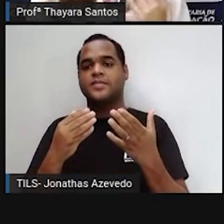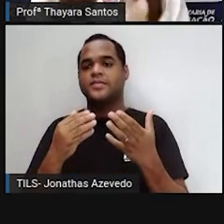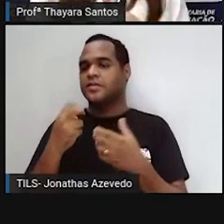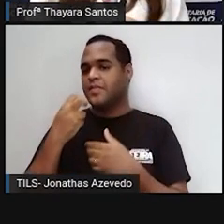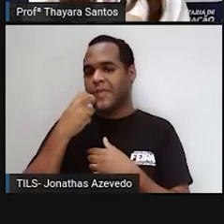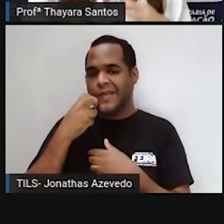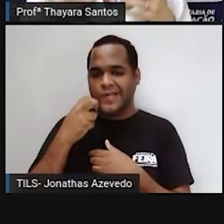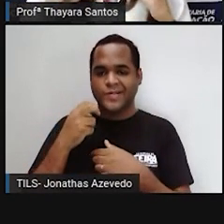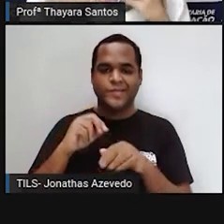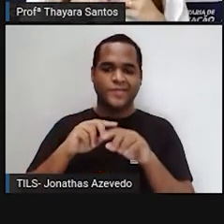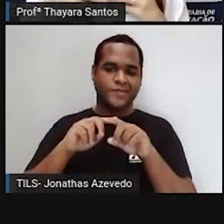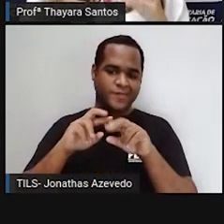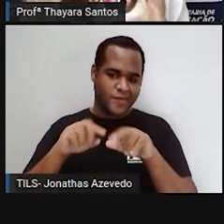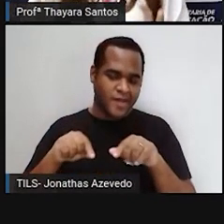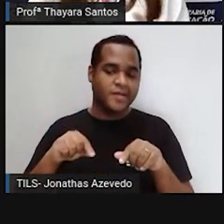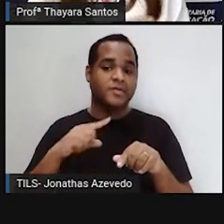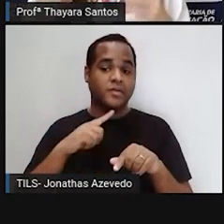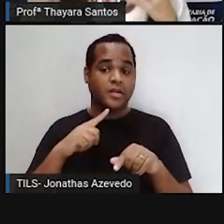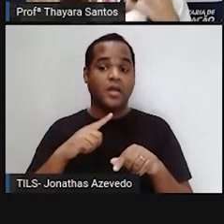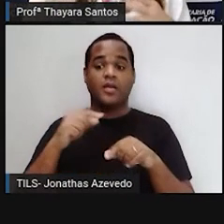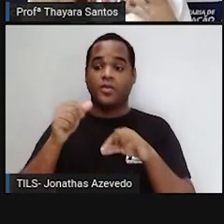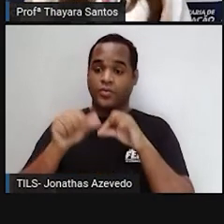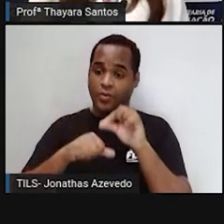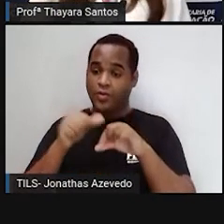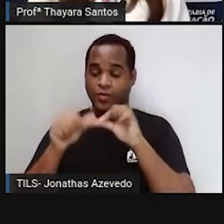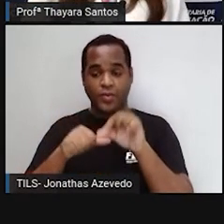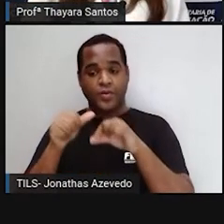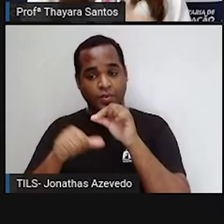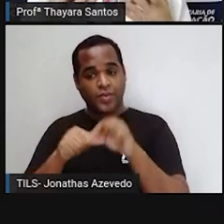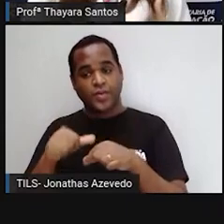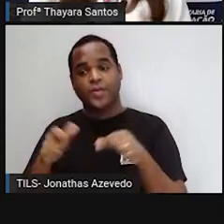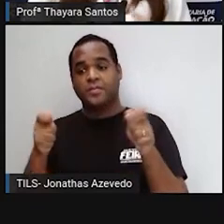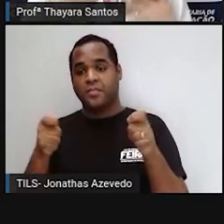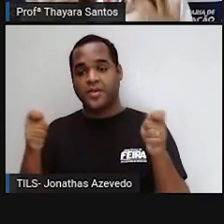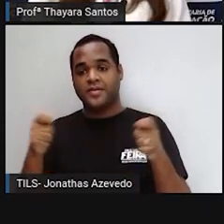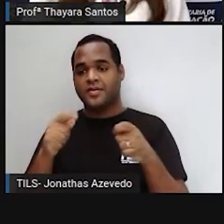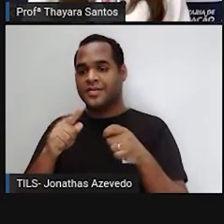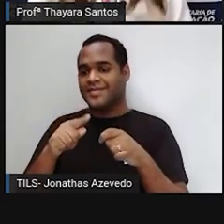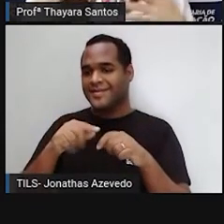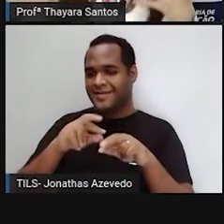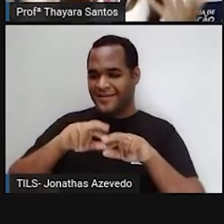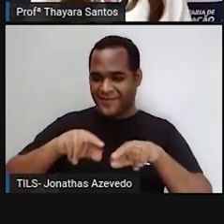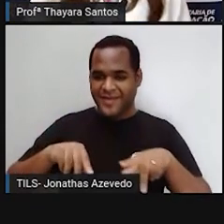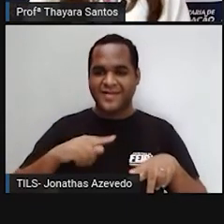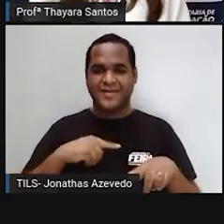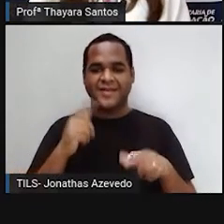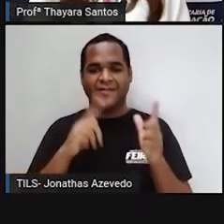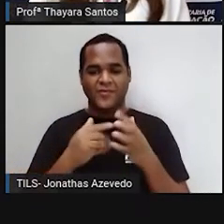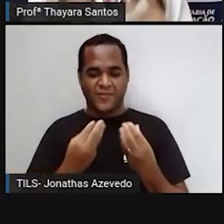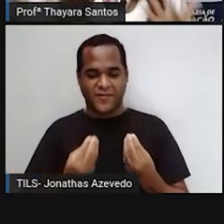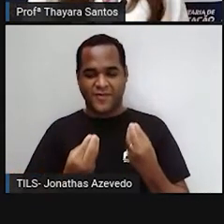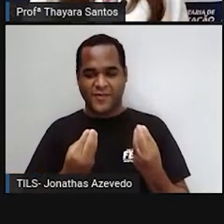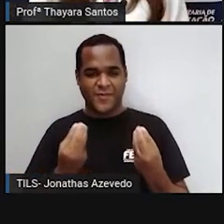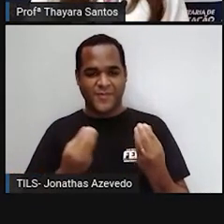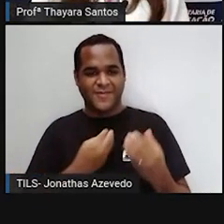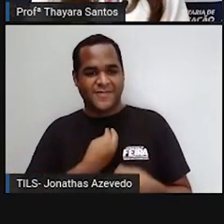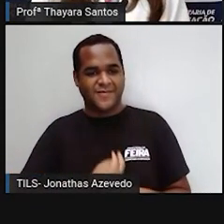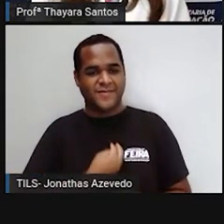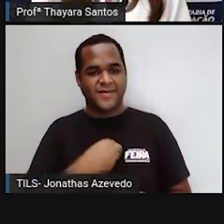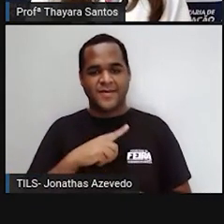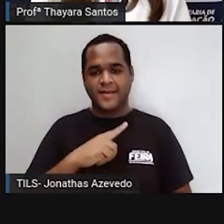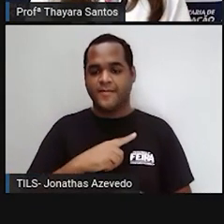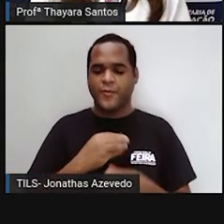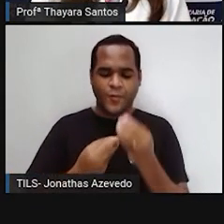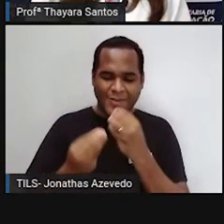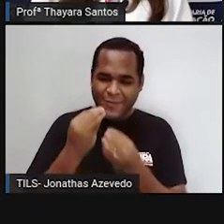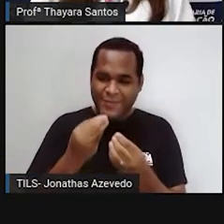caranguejos, migram todos pra lá pra poder se reproduzir, pra que os filhotes tenham mais chances de sobrevivência, porque vai ter mais alimento